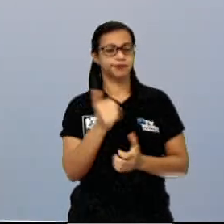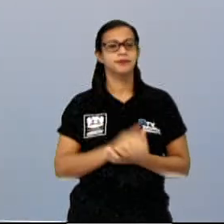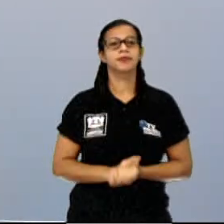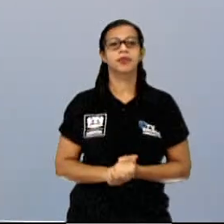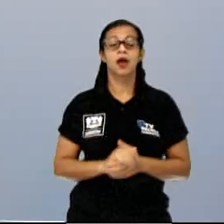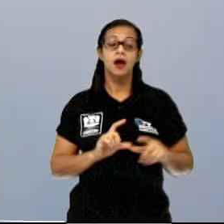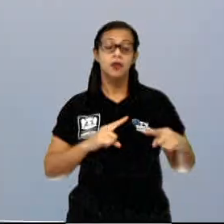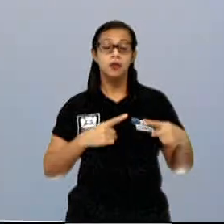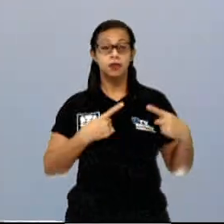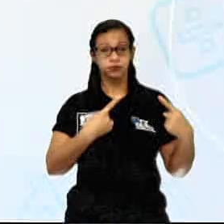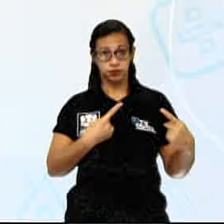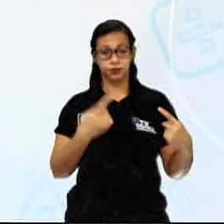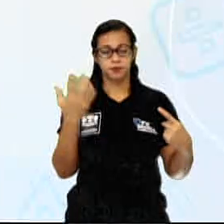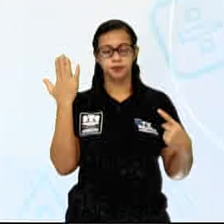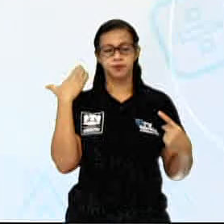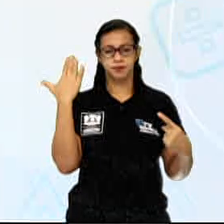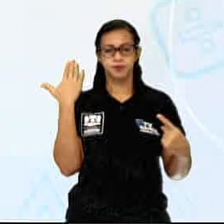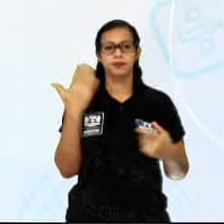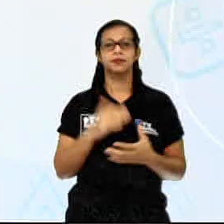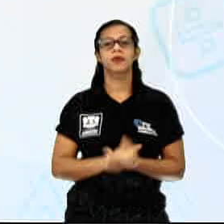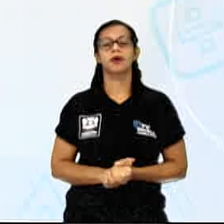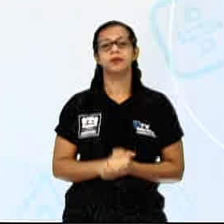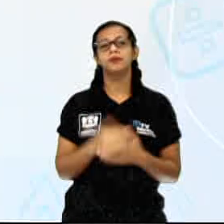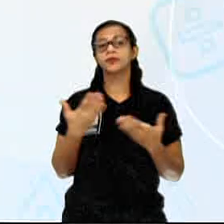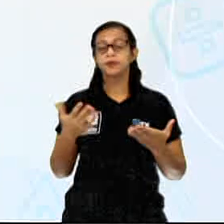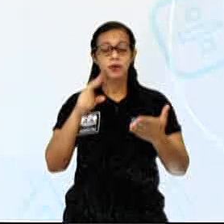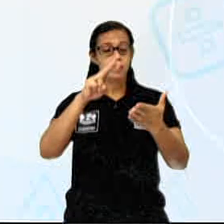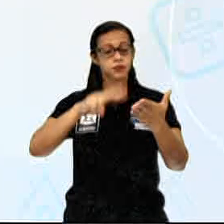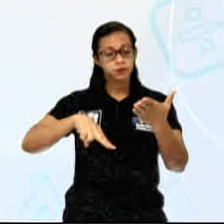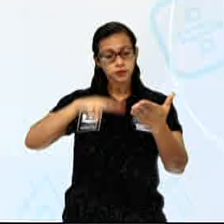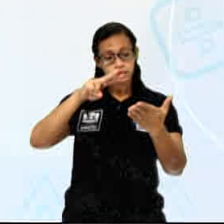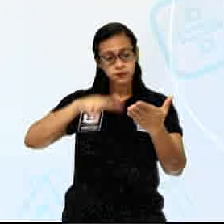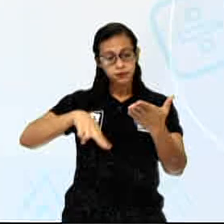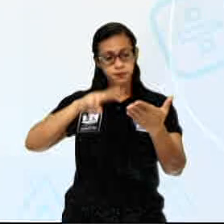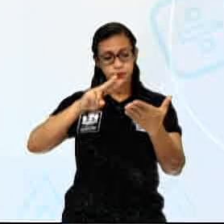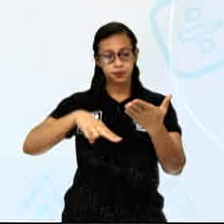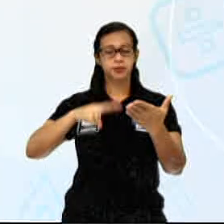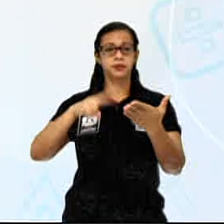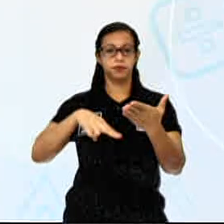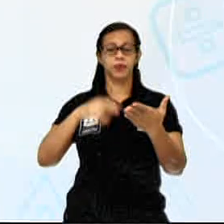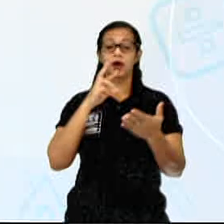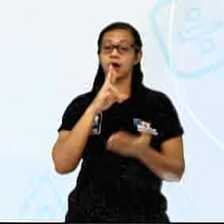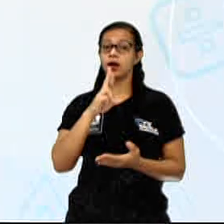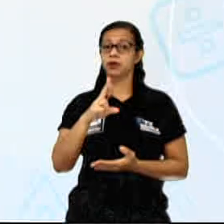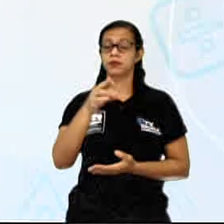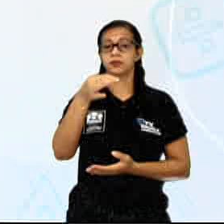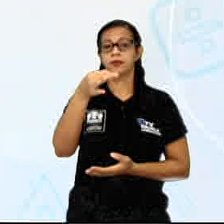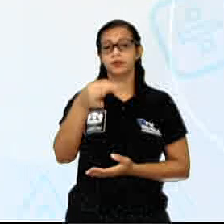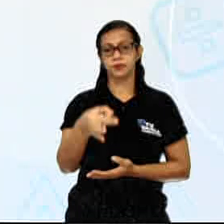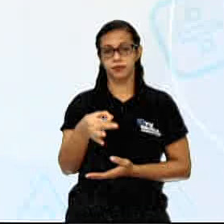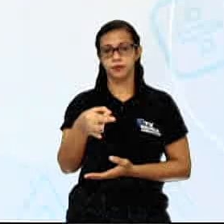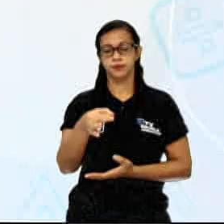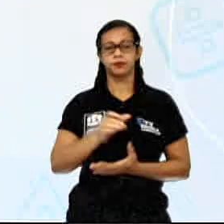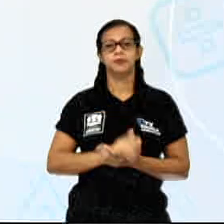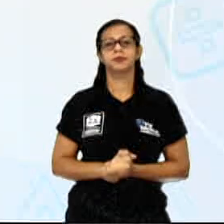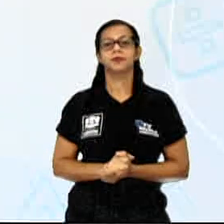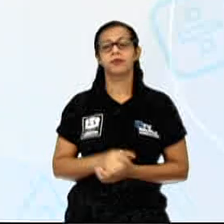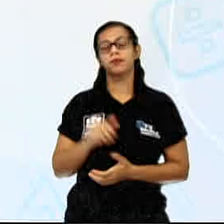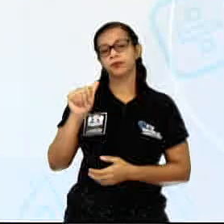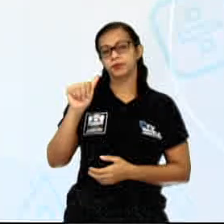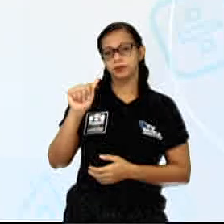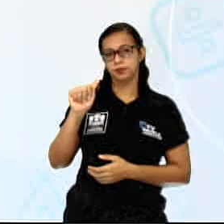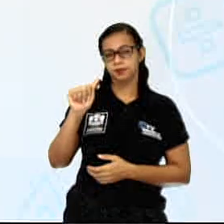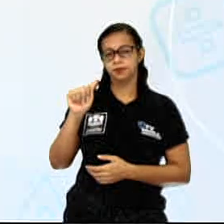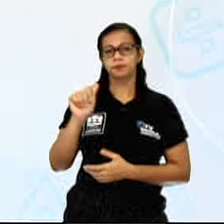que eu propus na última aula foi o seguinte. Leia as afirmações abaixo e assinale a alternativa correta. Letra A.